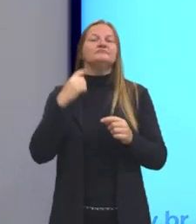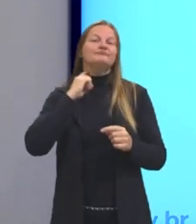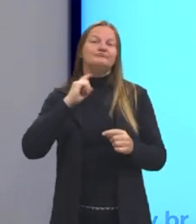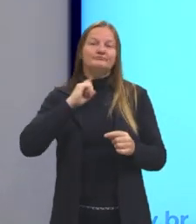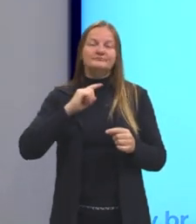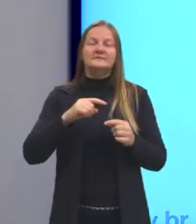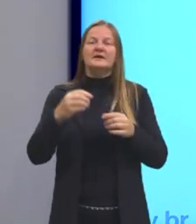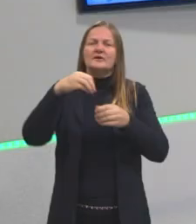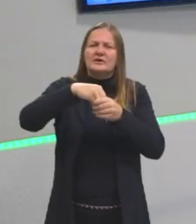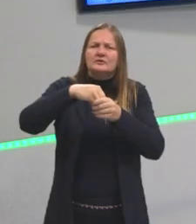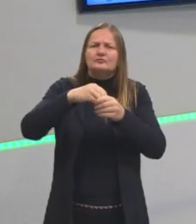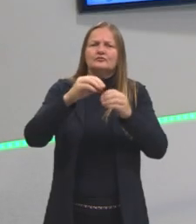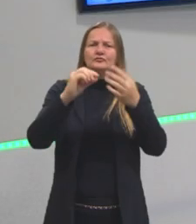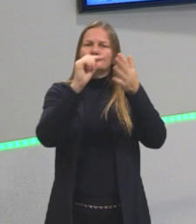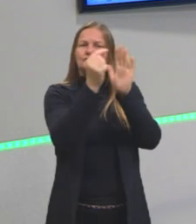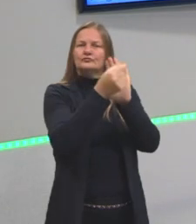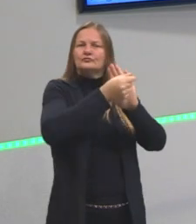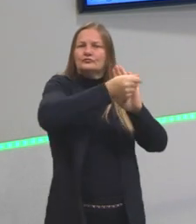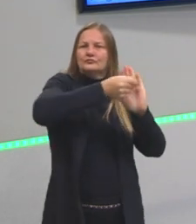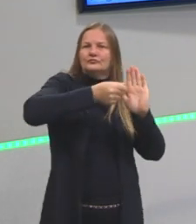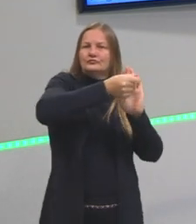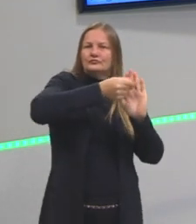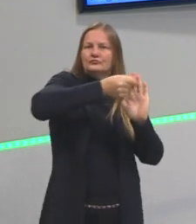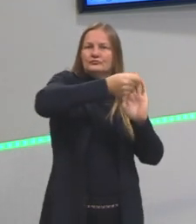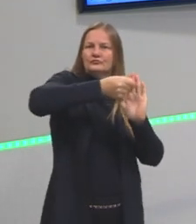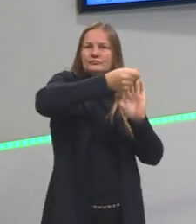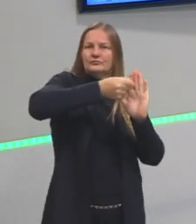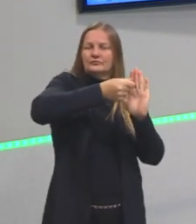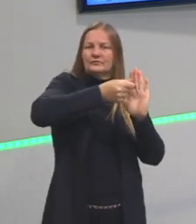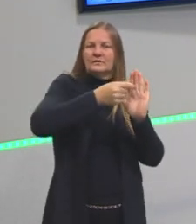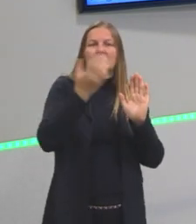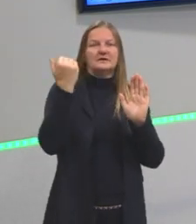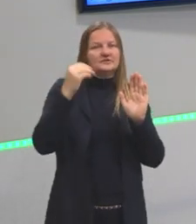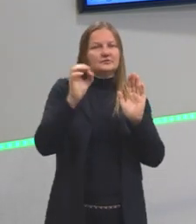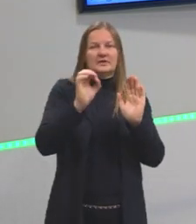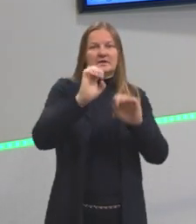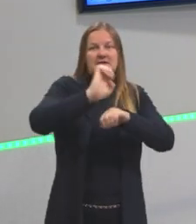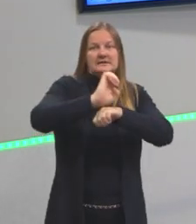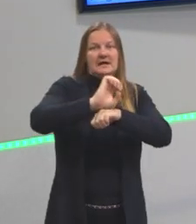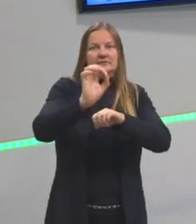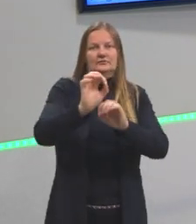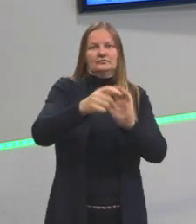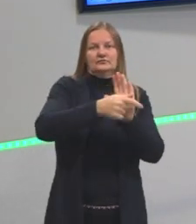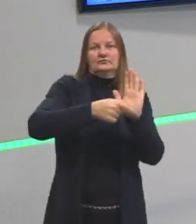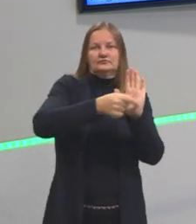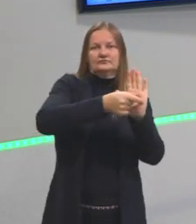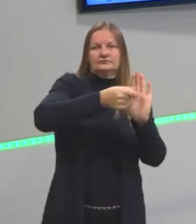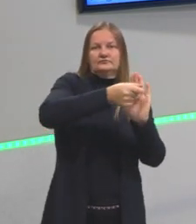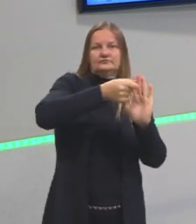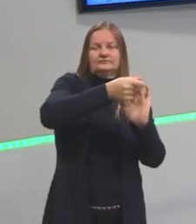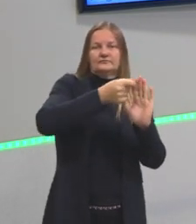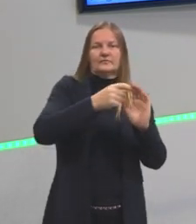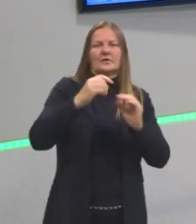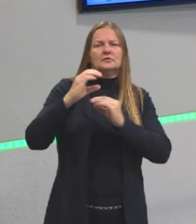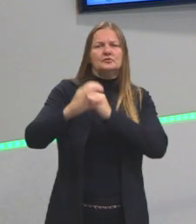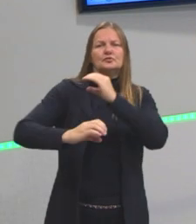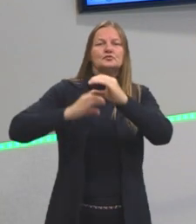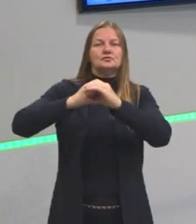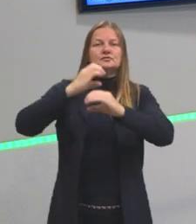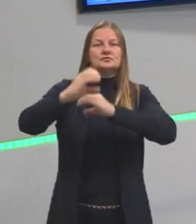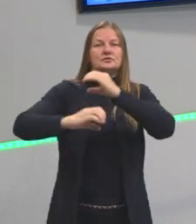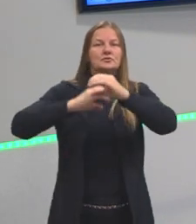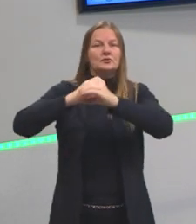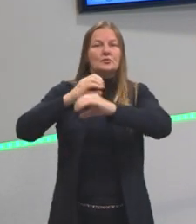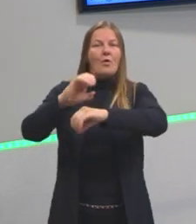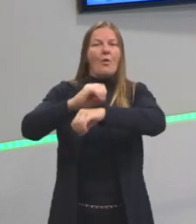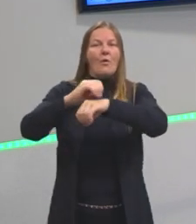capitania, que ainda não era exatamente um estado, dentro de Minas Gerais nós tínhamos o quê? O ciclo do ouro. E